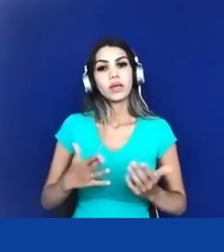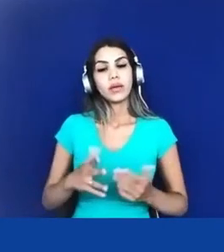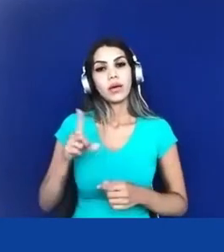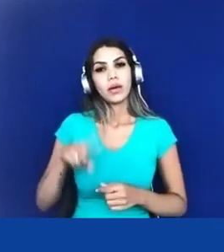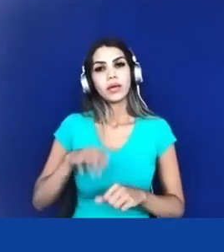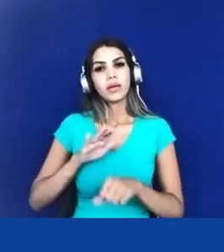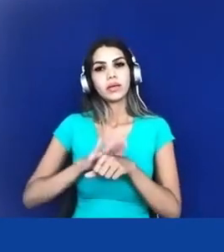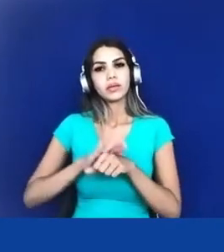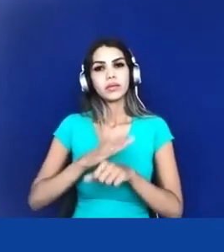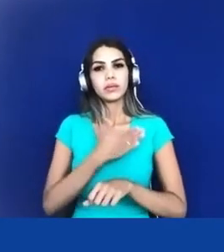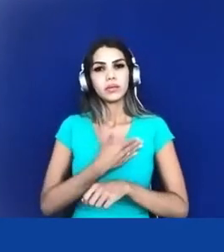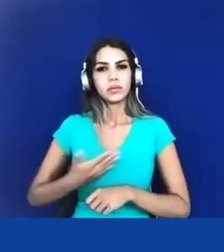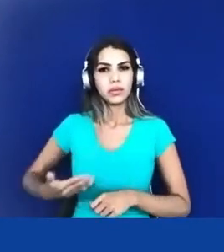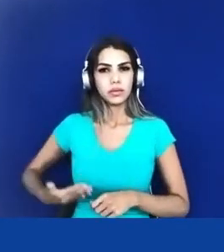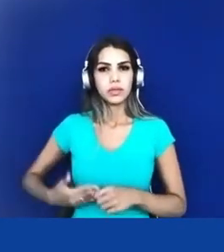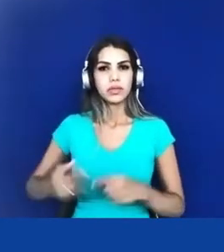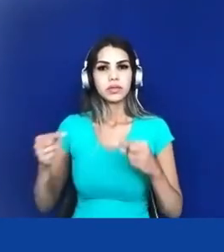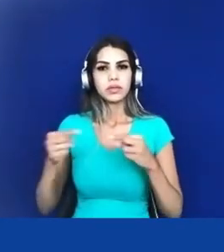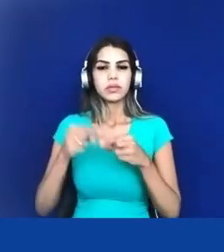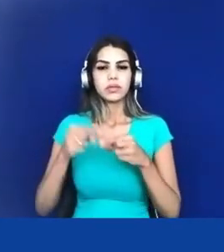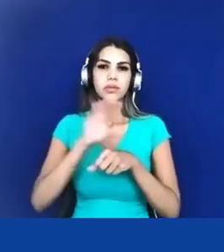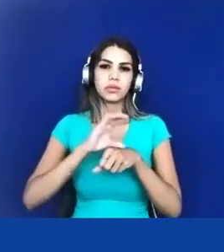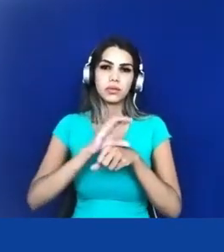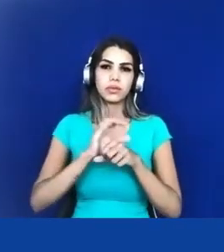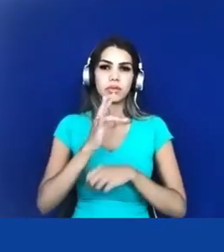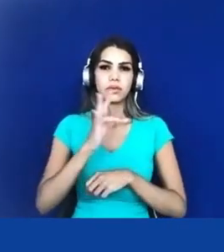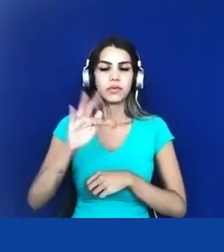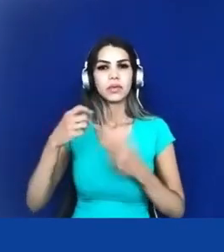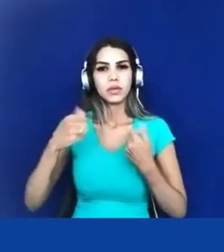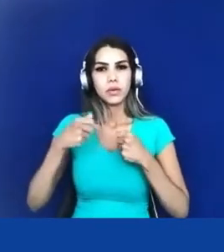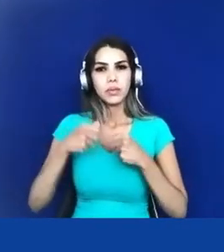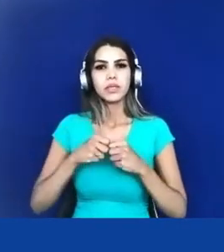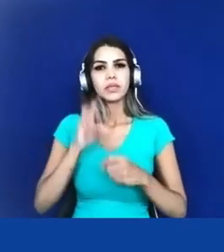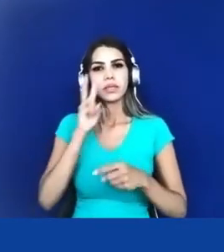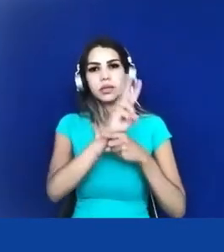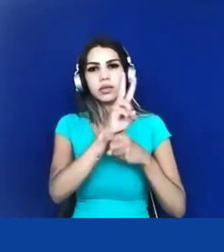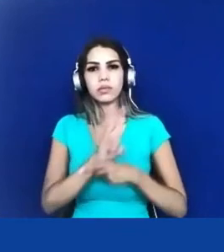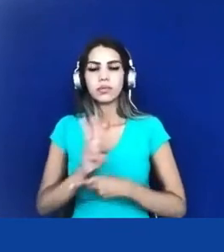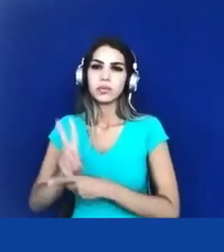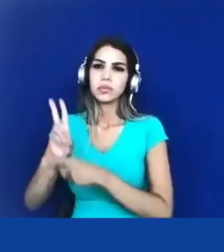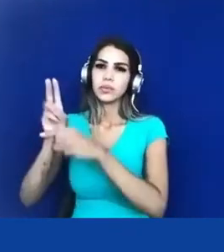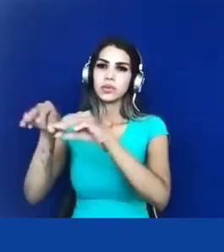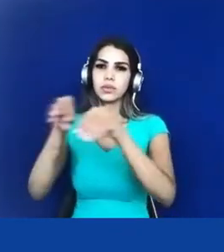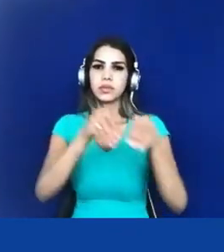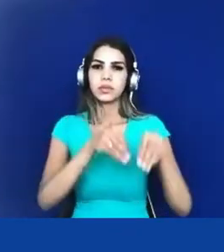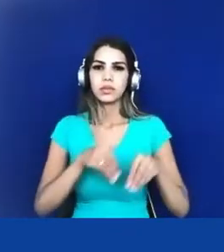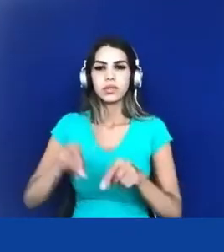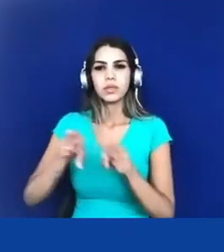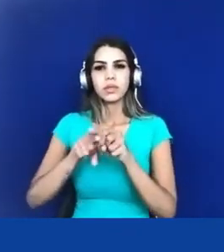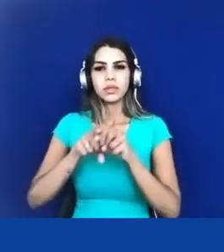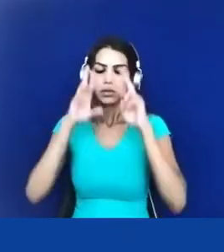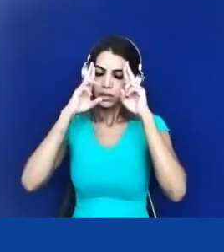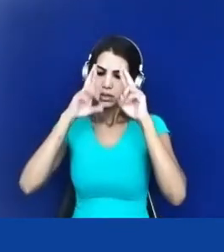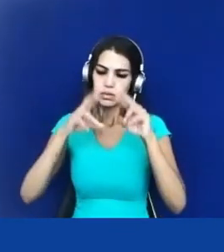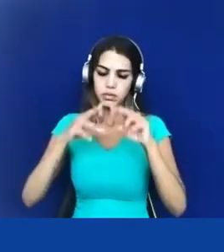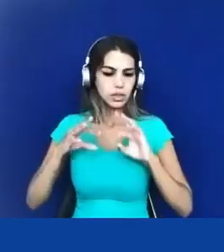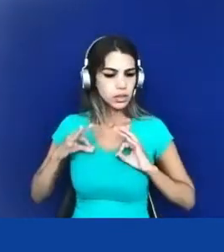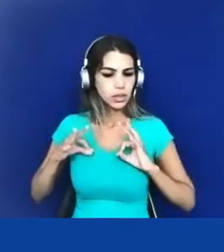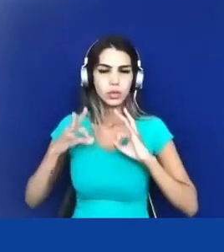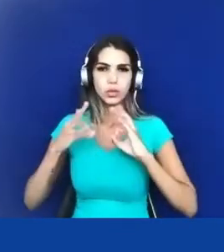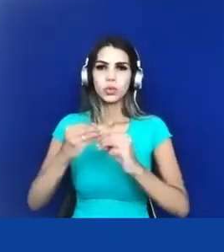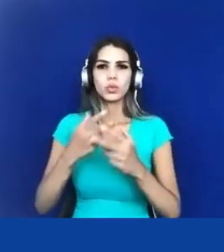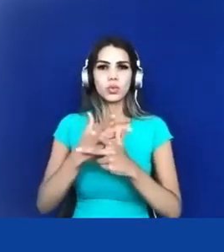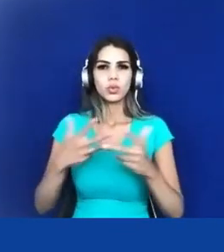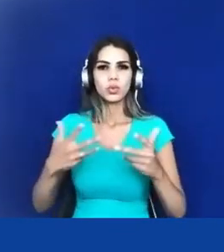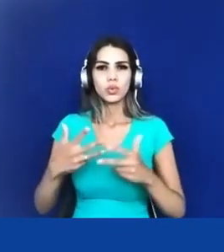Federal demarcar as nossas terras proteger as nossas terras e respeitar todos os bens que nela estão